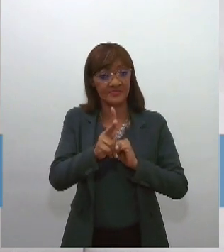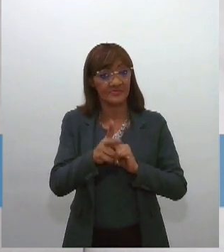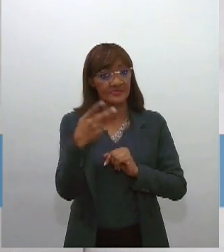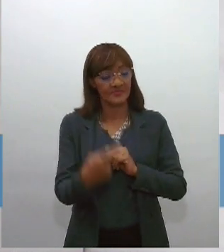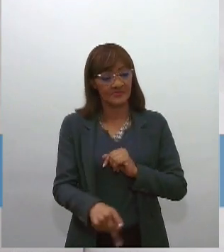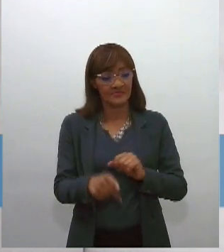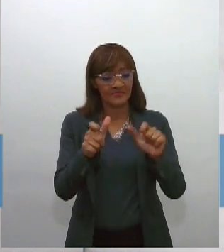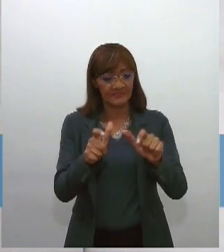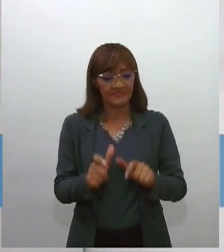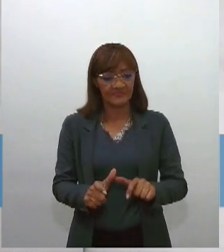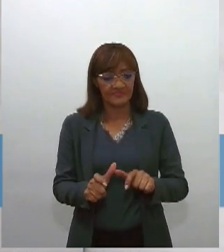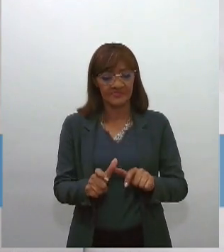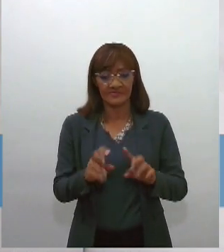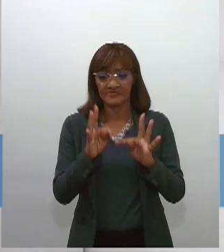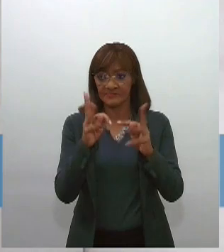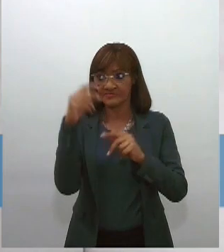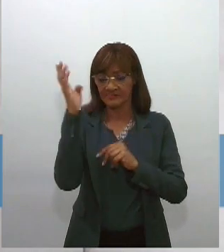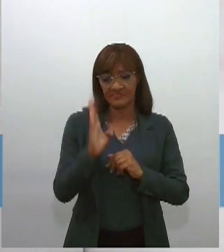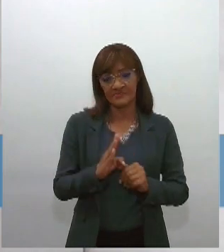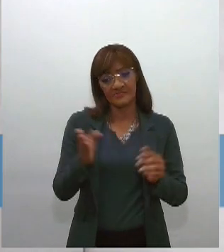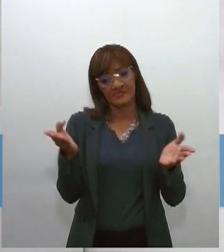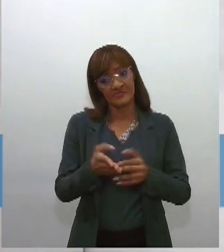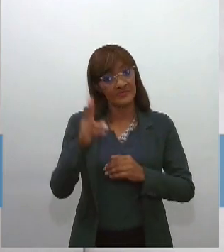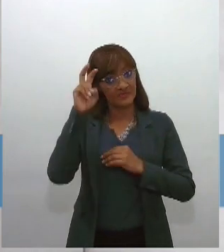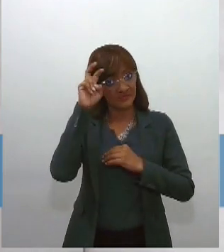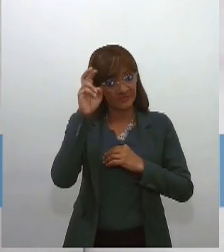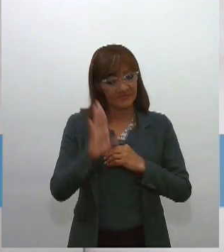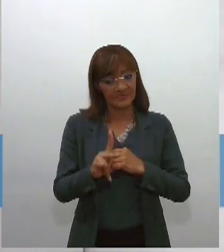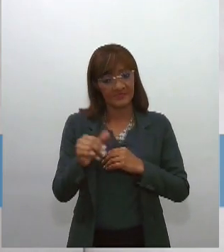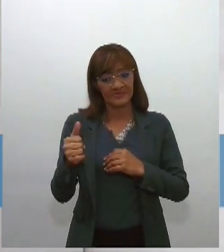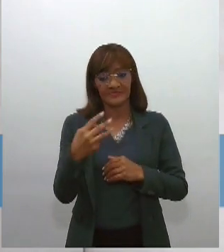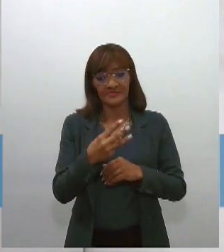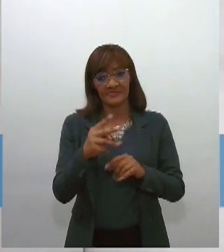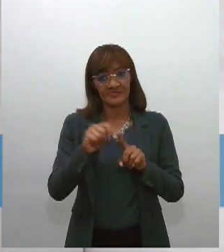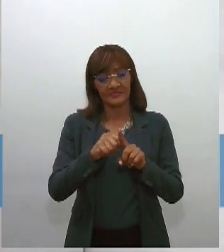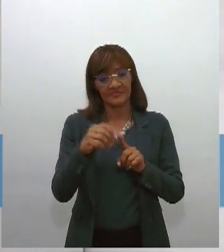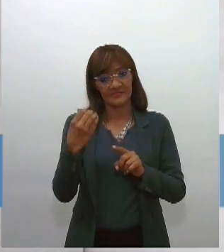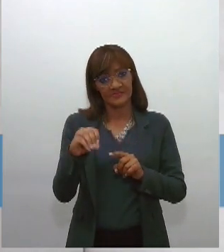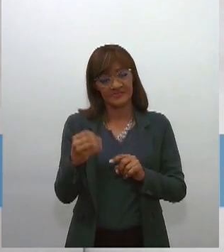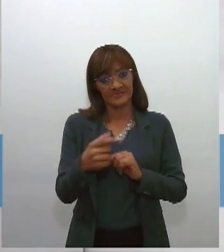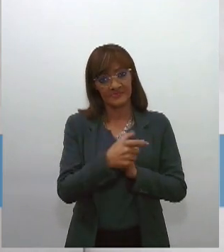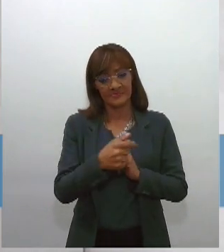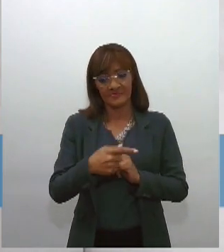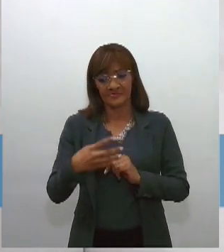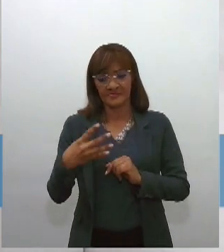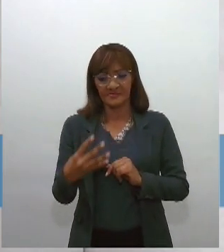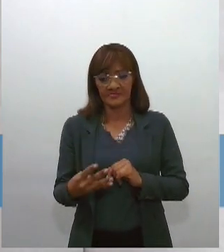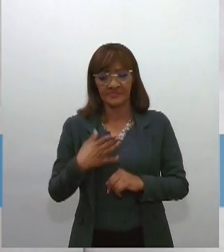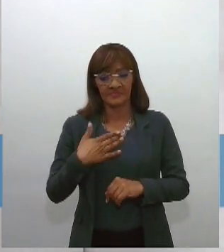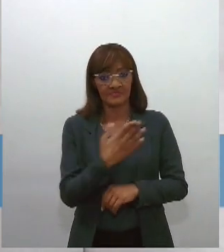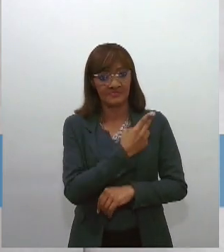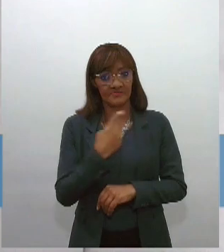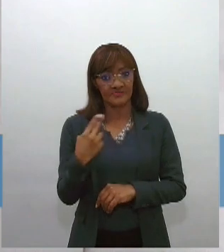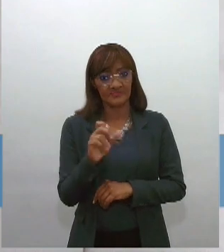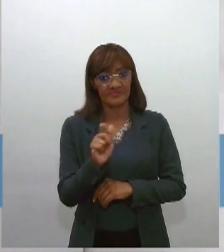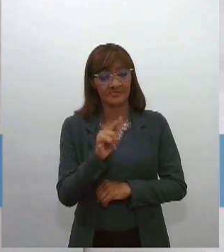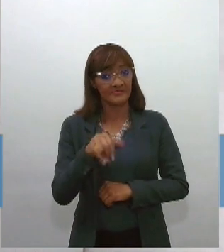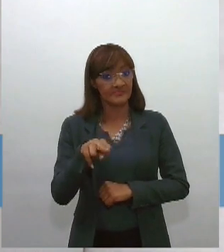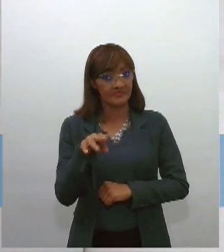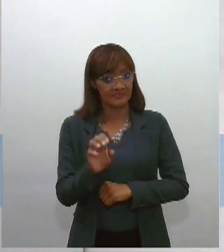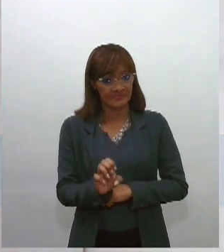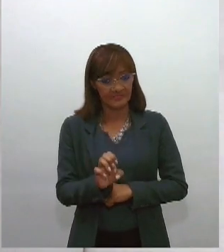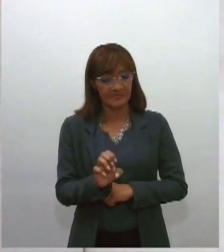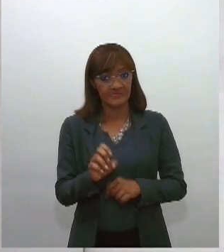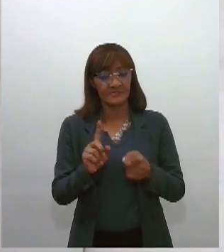nacionais. Hoje é quinta-feira, 3 de outubro de 2024. Eu sou Aline Braga e para atender